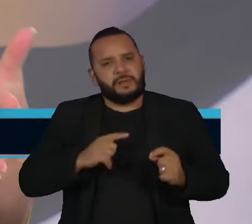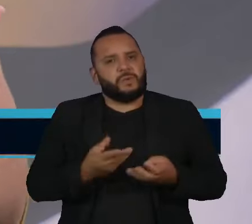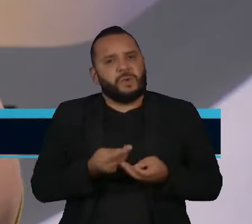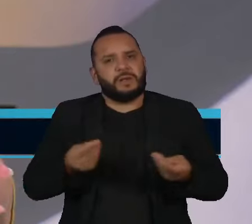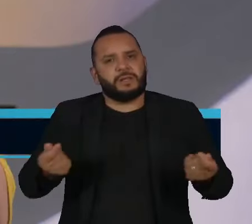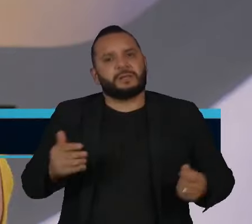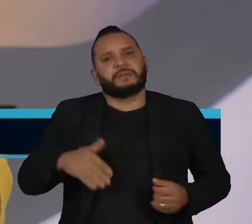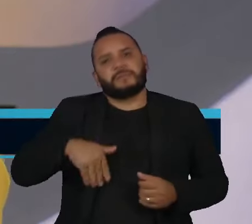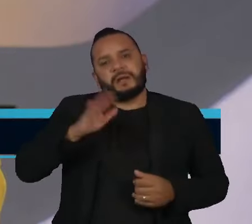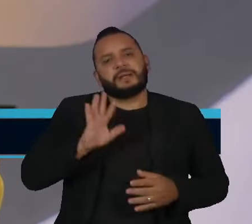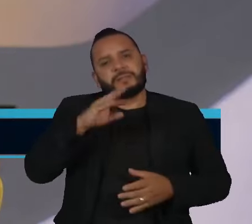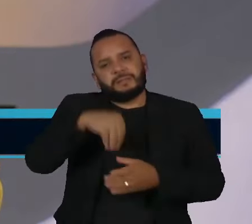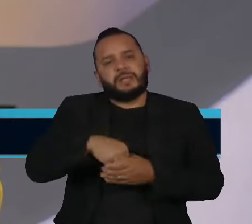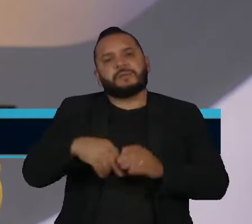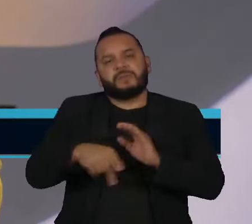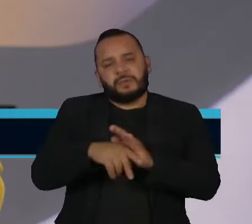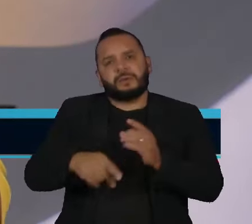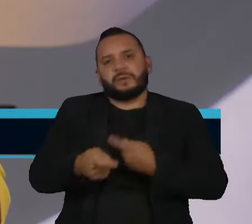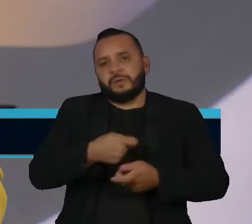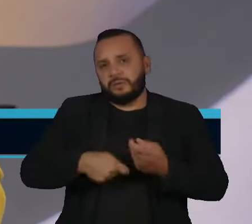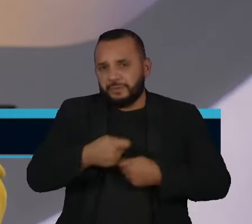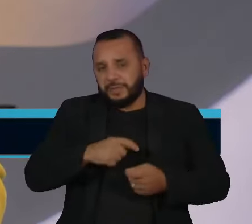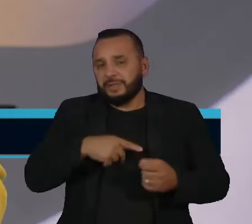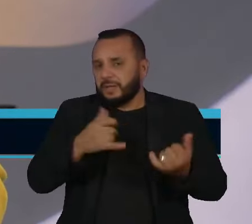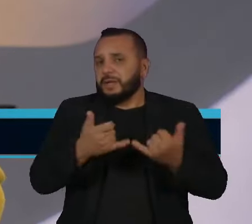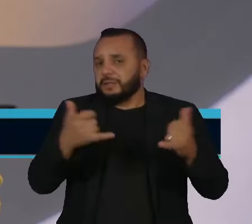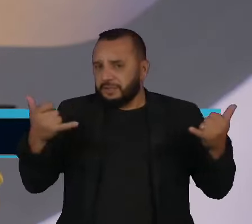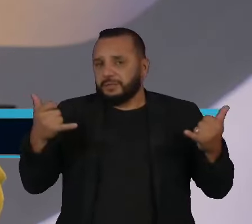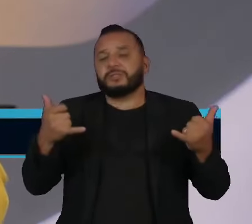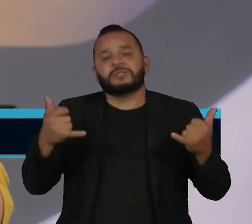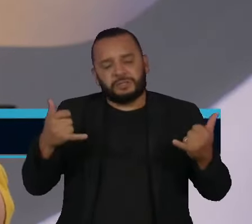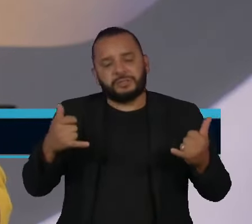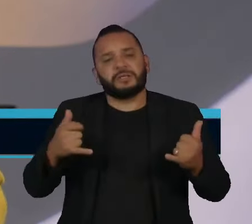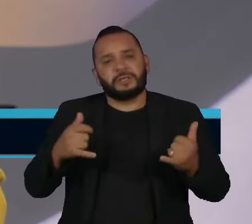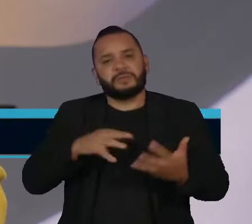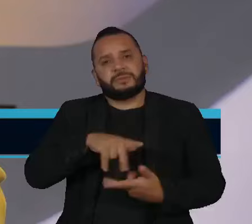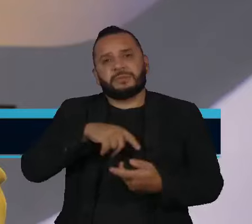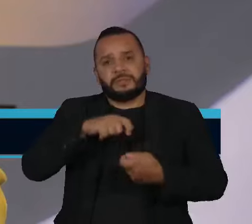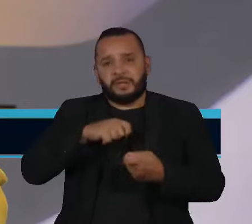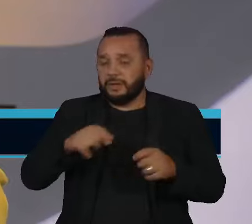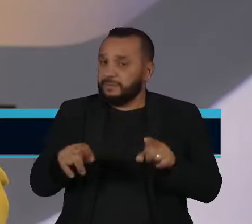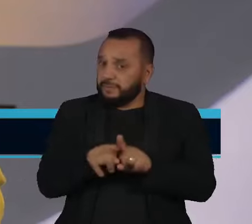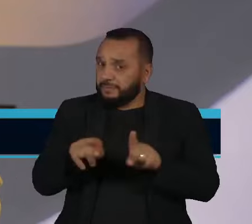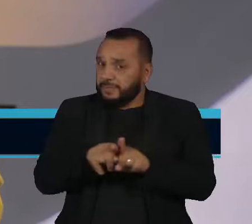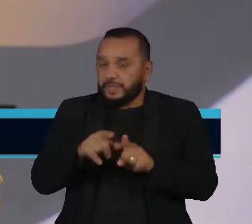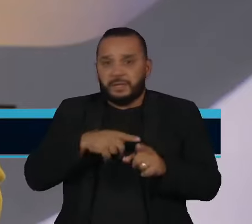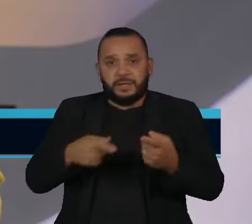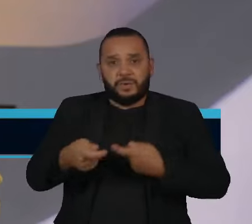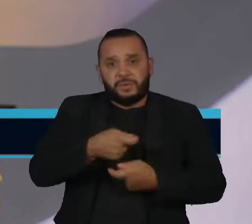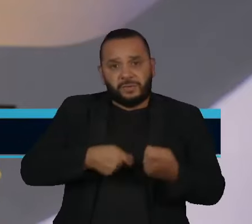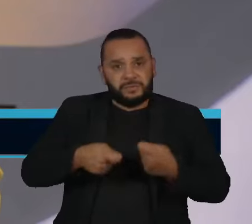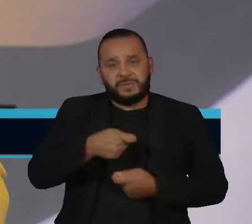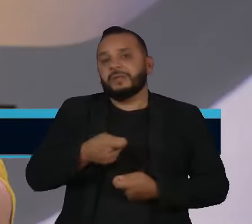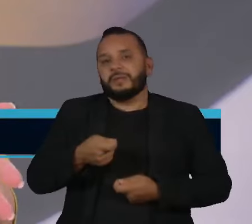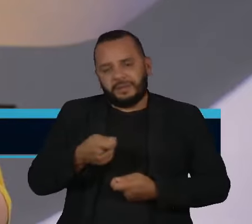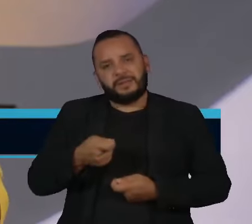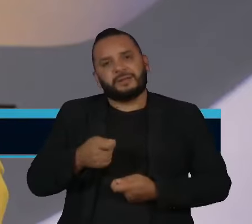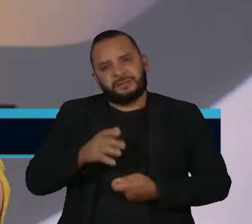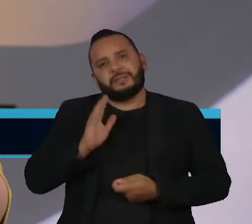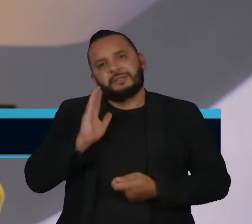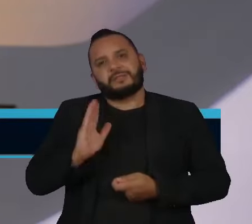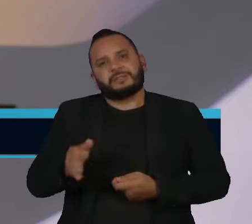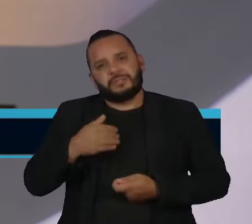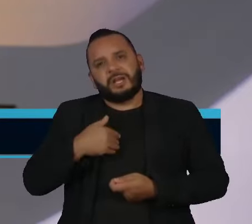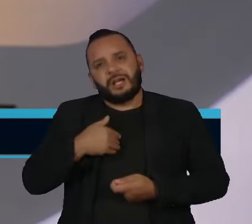dentro da economia com uma energia limpa, uma economia um pouco mais sustentável no curto prazo e,